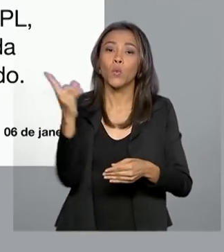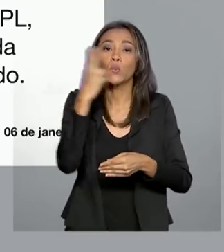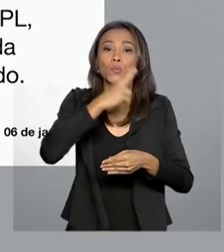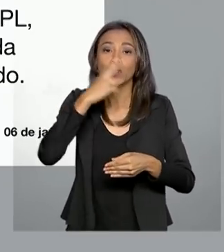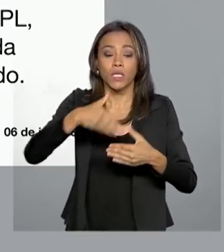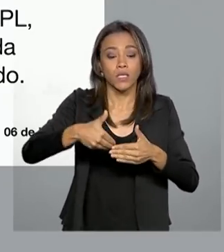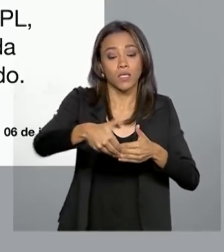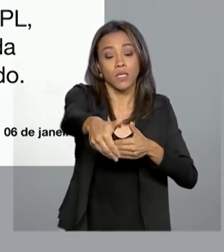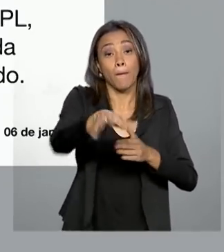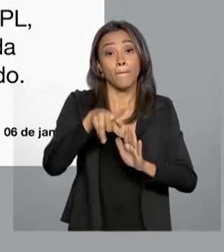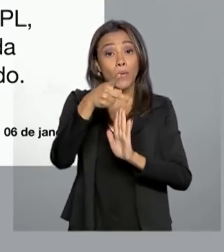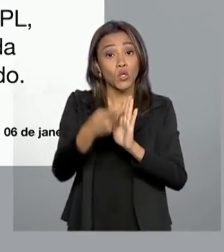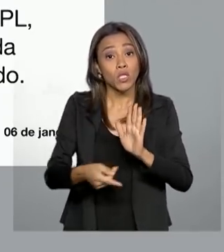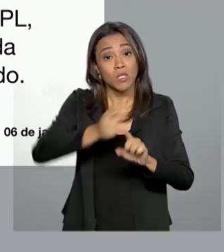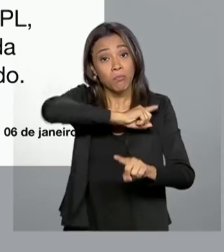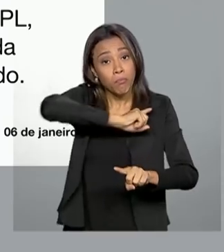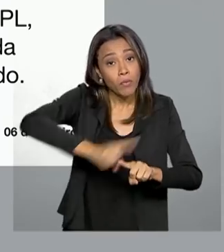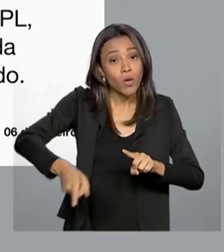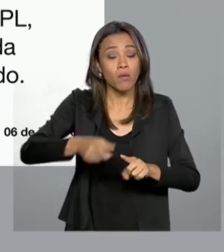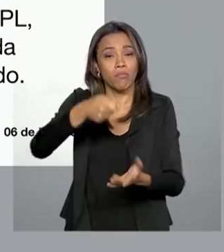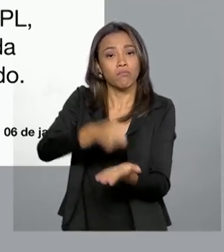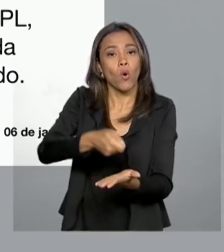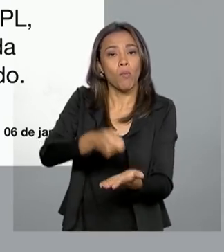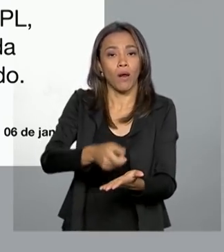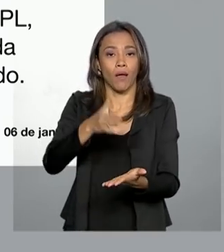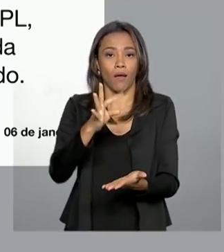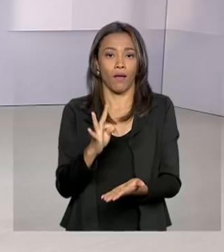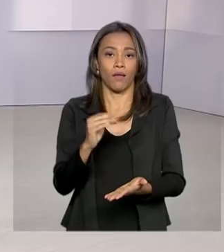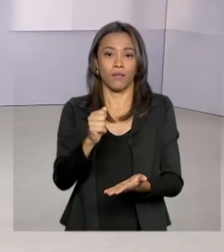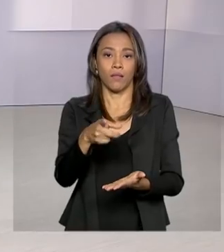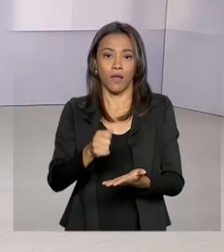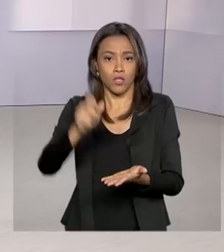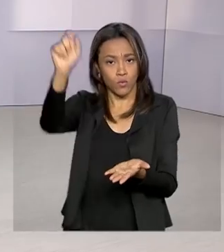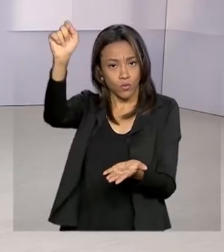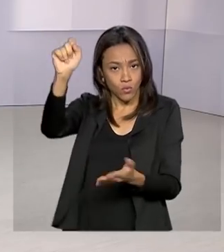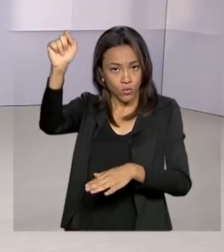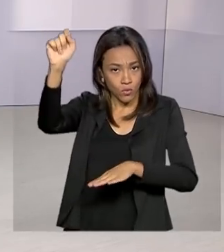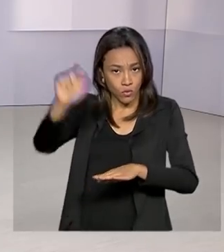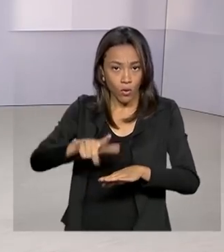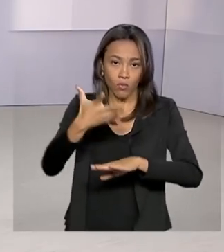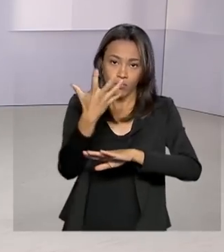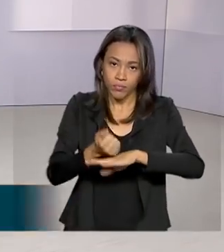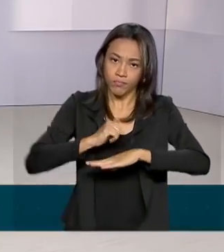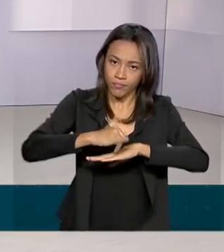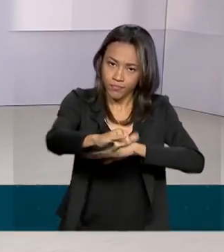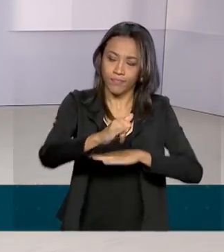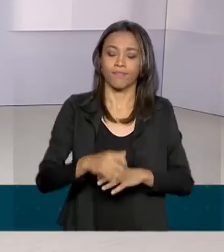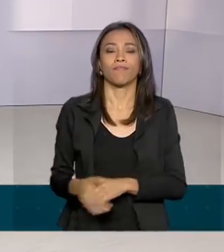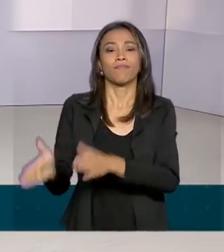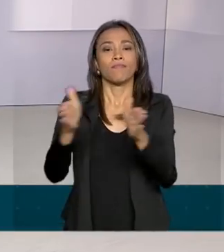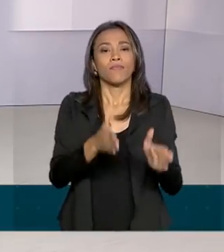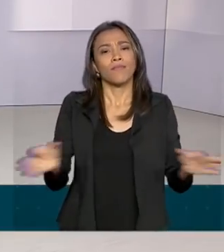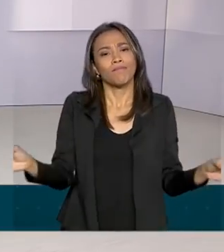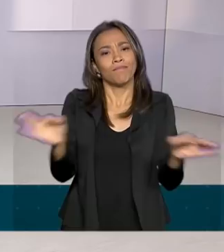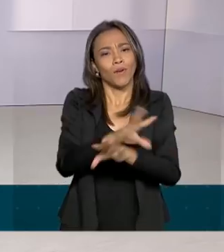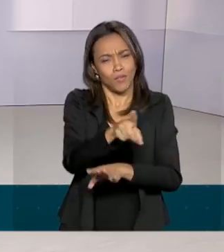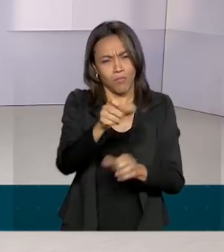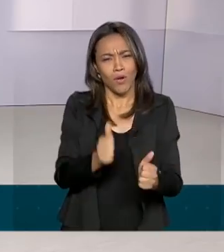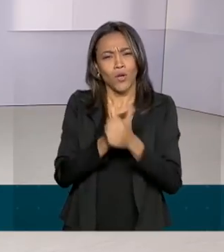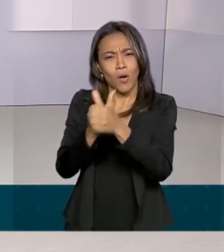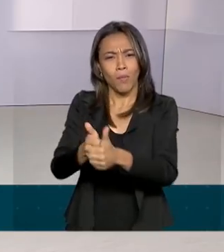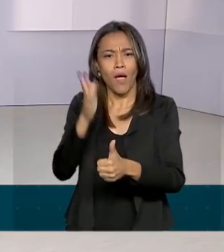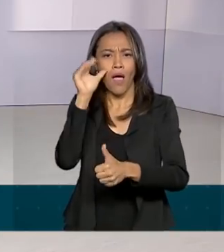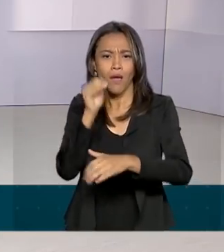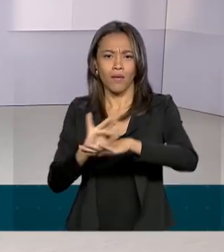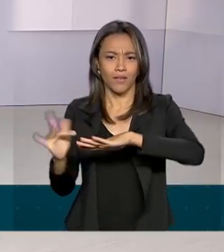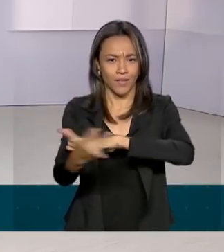projetos que proíbam a taxação da energia solar. Nós ficamos por aqui. Você pode nos acompanhar também pelas redes